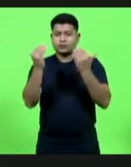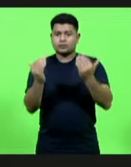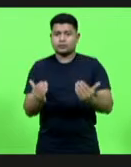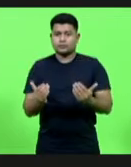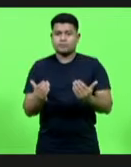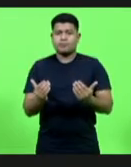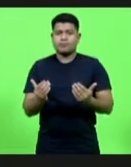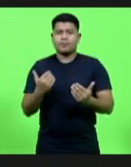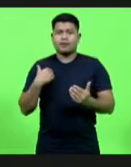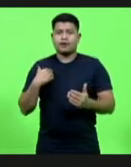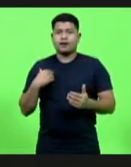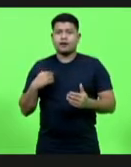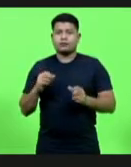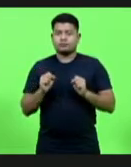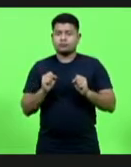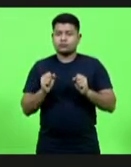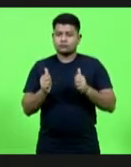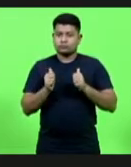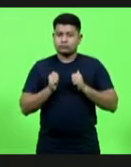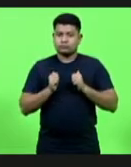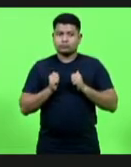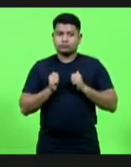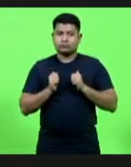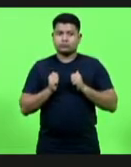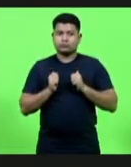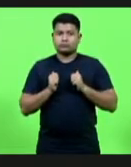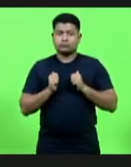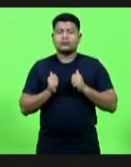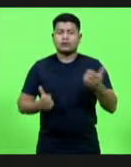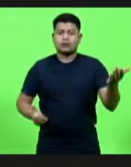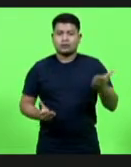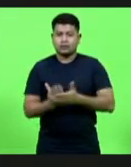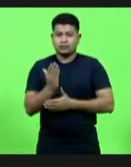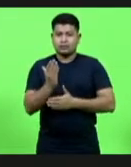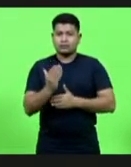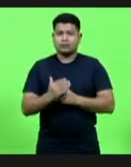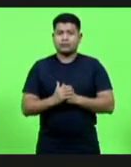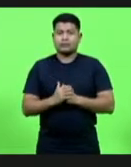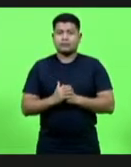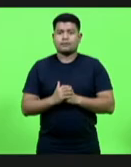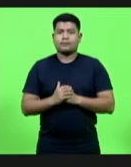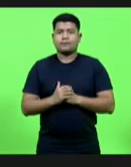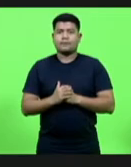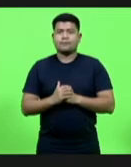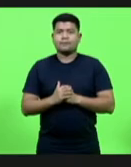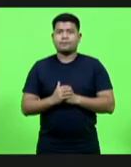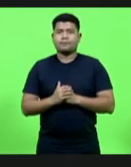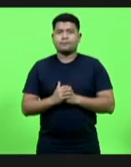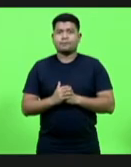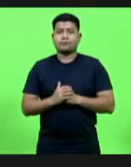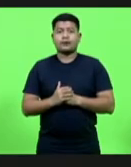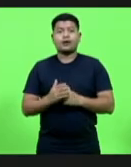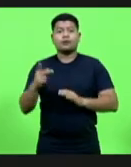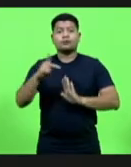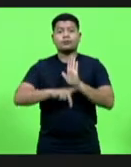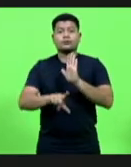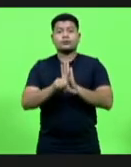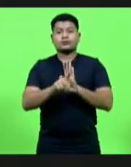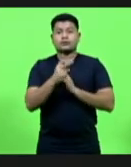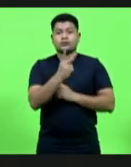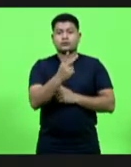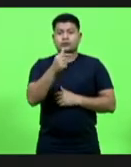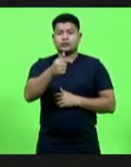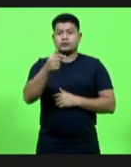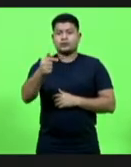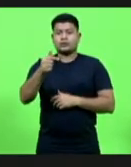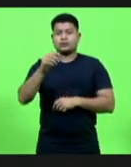quem discorda, se manifeste. Aprovado o diligenciamento. Projeto de lei 277